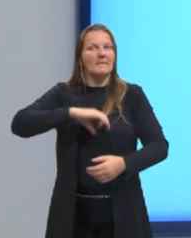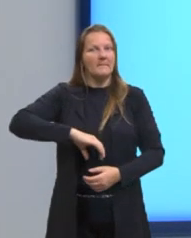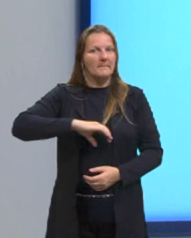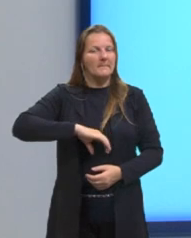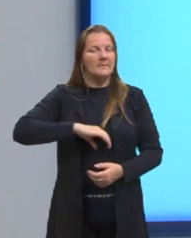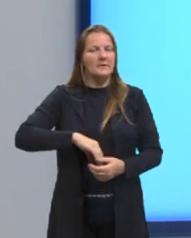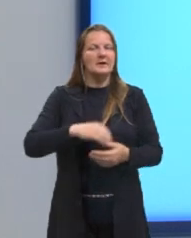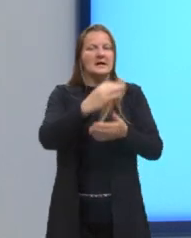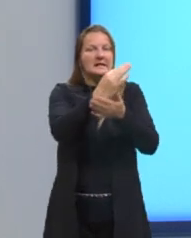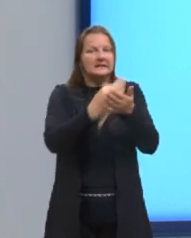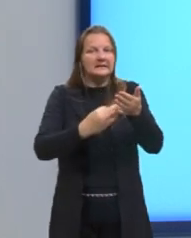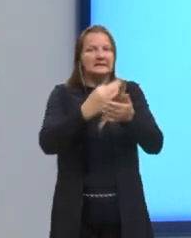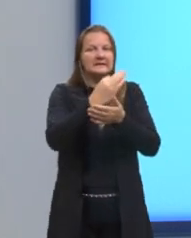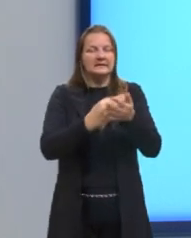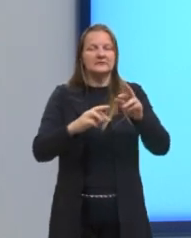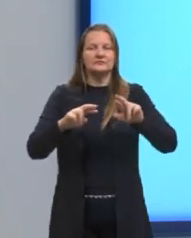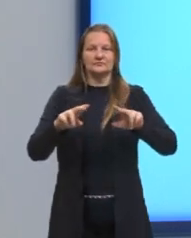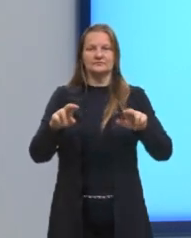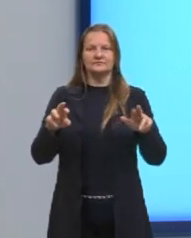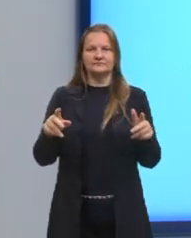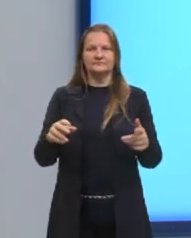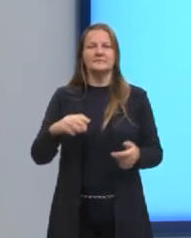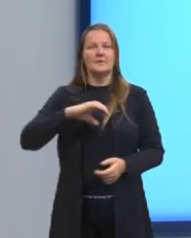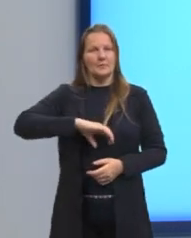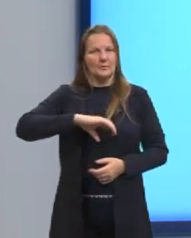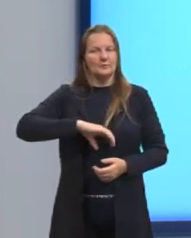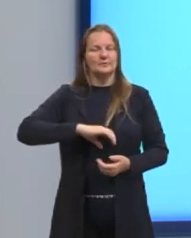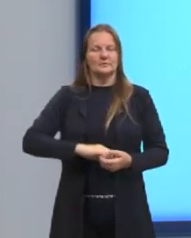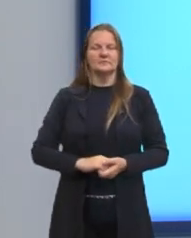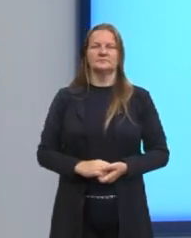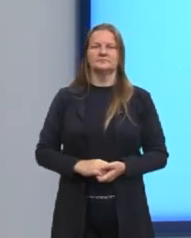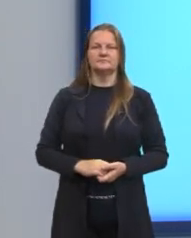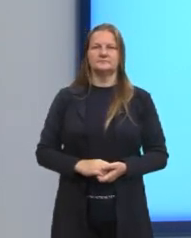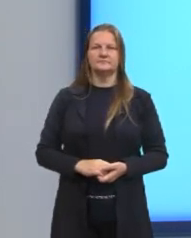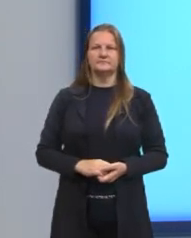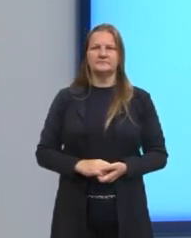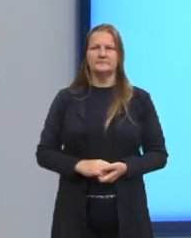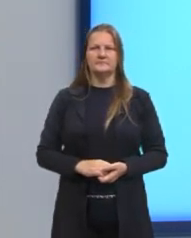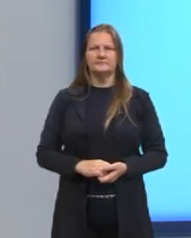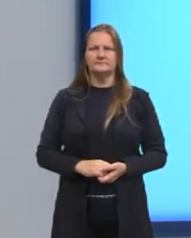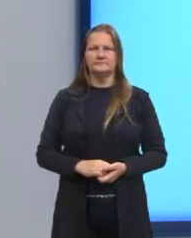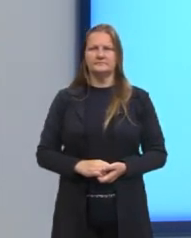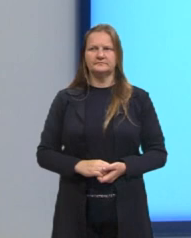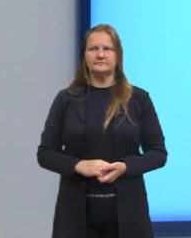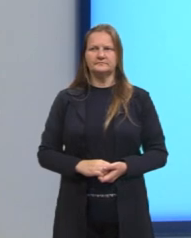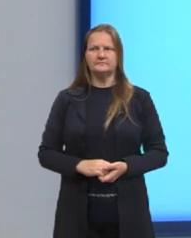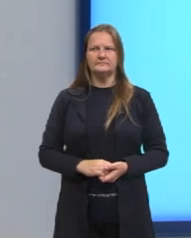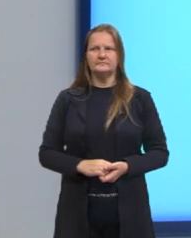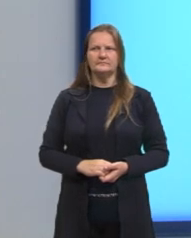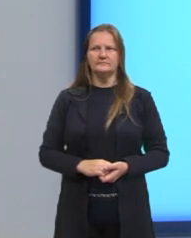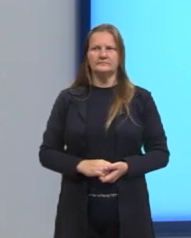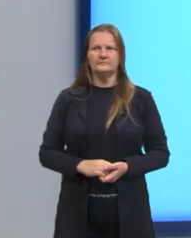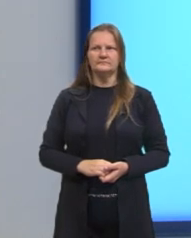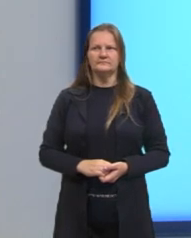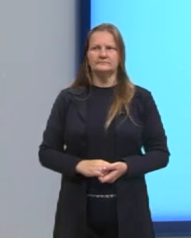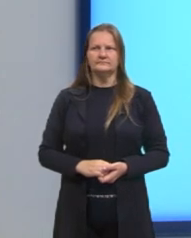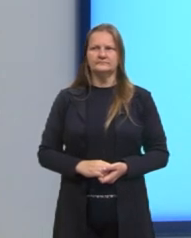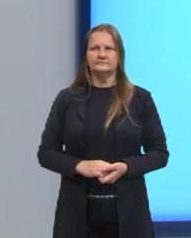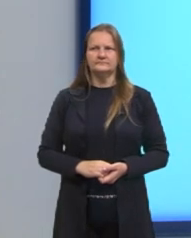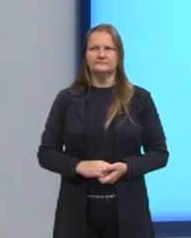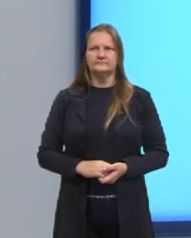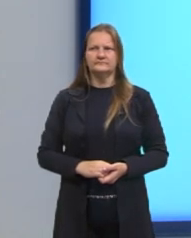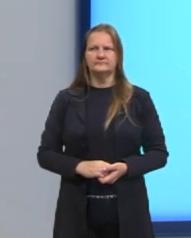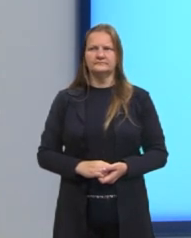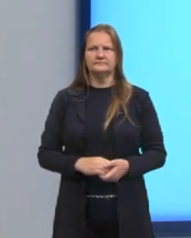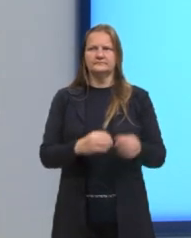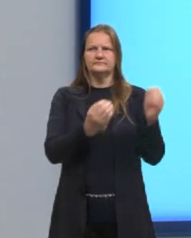hoje são textos da língua portuguesa. Tá? Então, essa palavra fast está dentro de